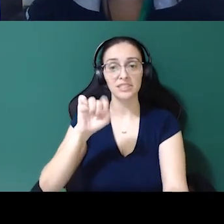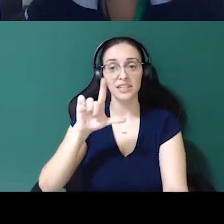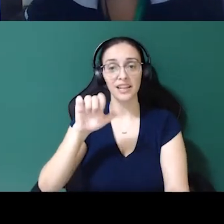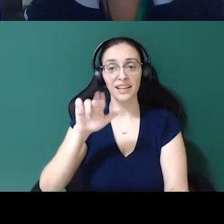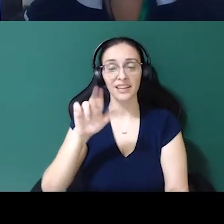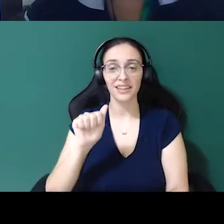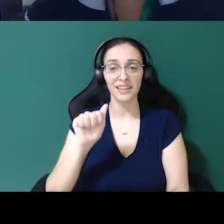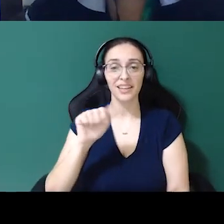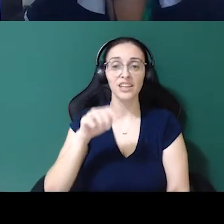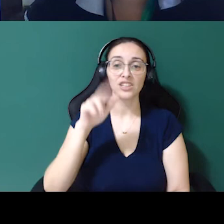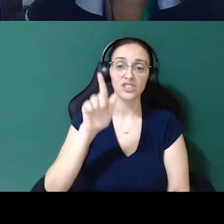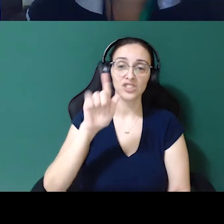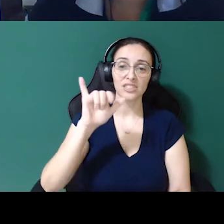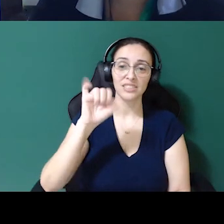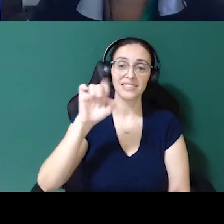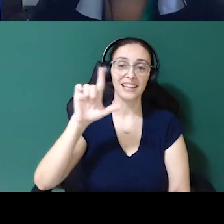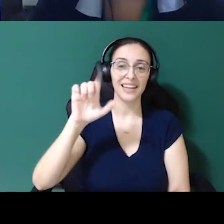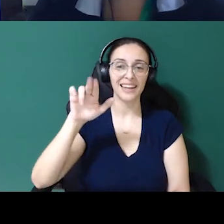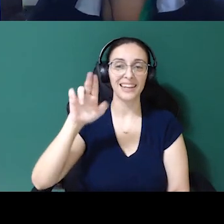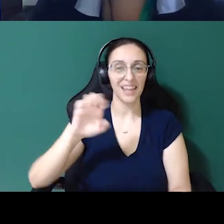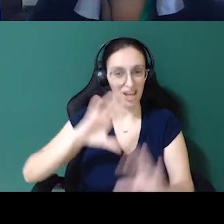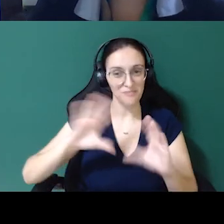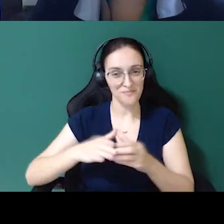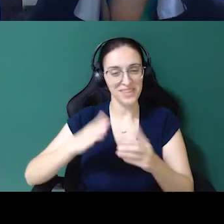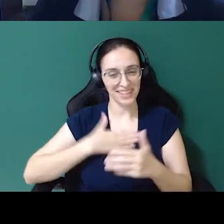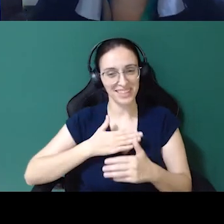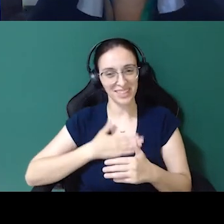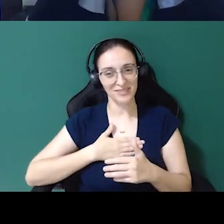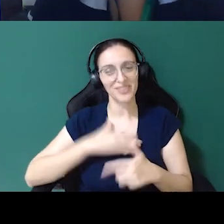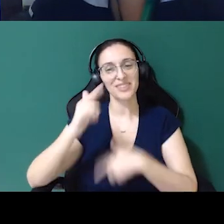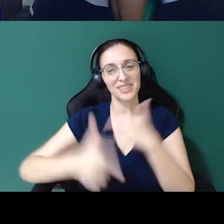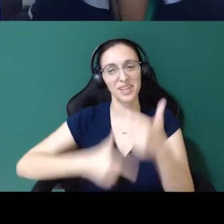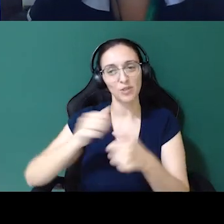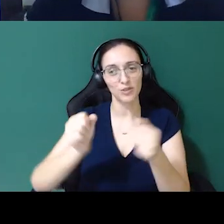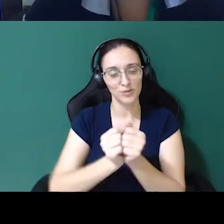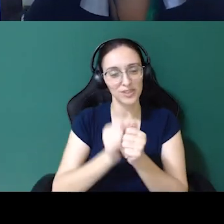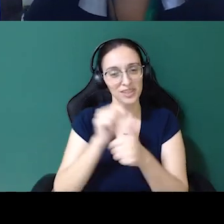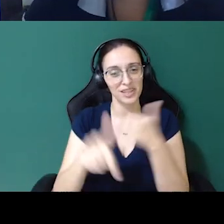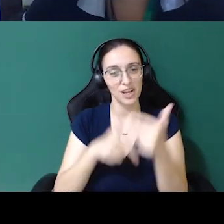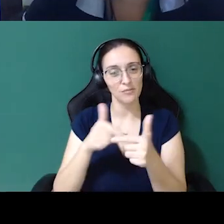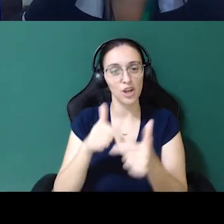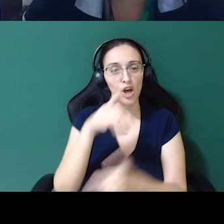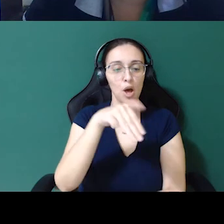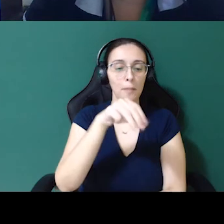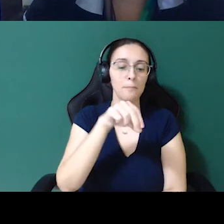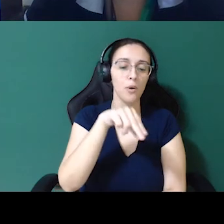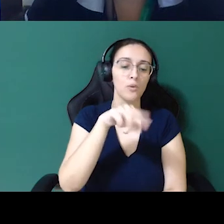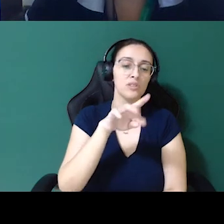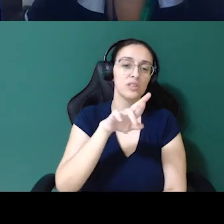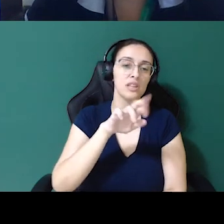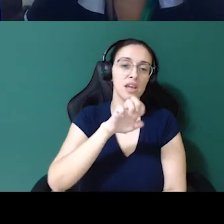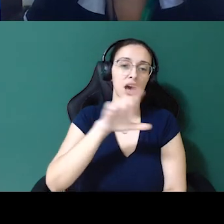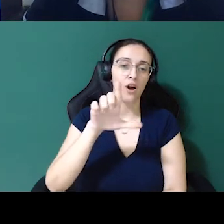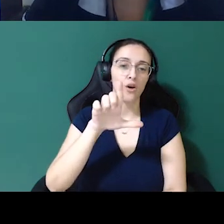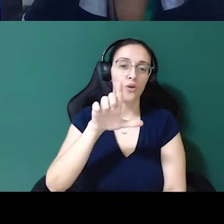Gislene, a Gislene é uma pessoa da minha equipe, né, eu trabalho com ela, hoje a gente trabalha na Montreal Informática, que é uma